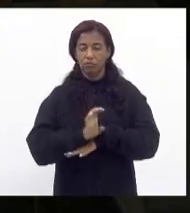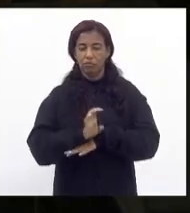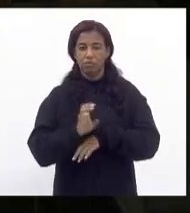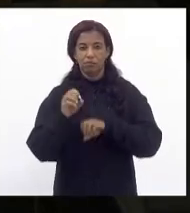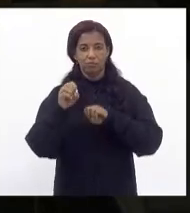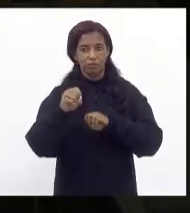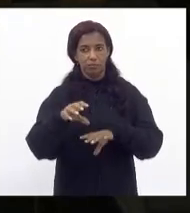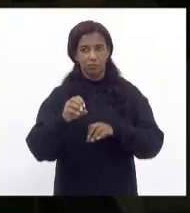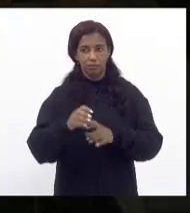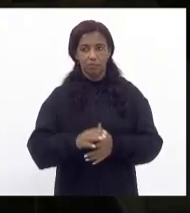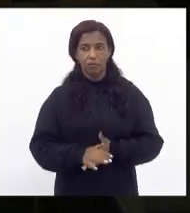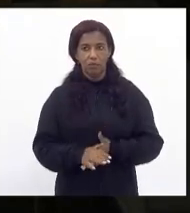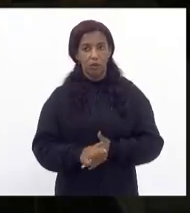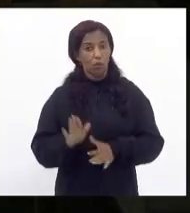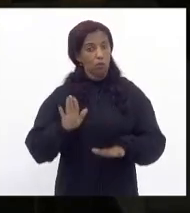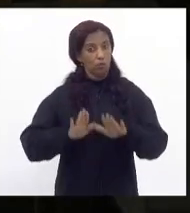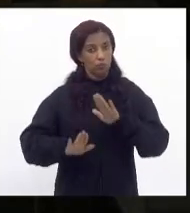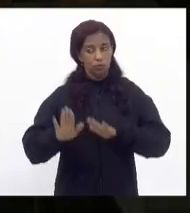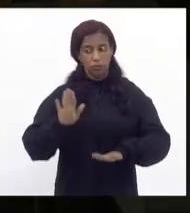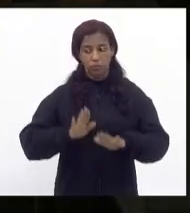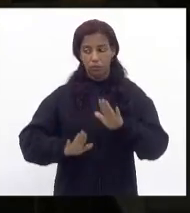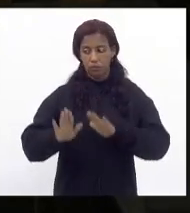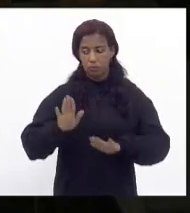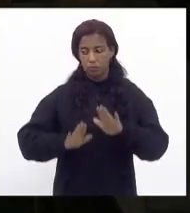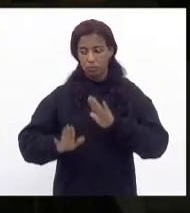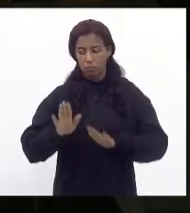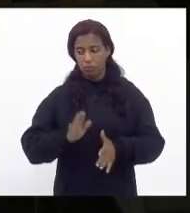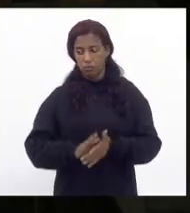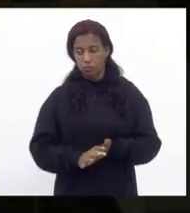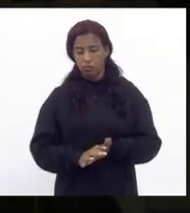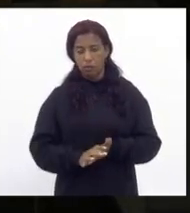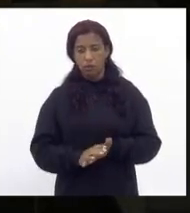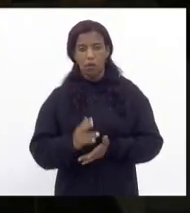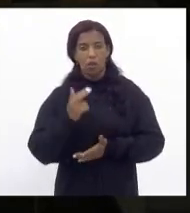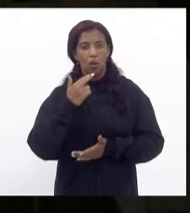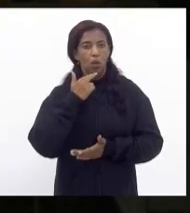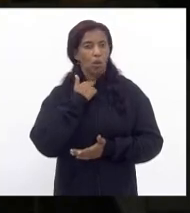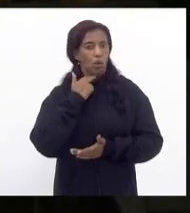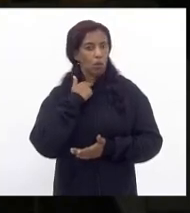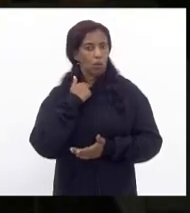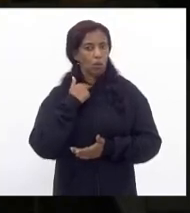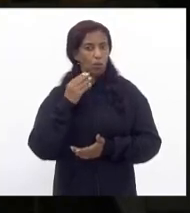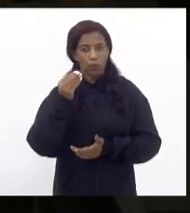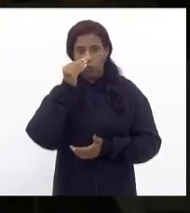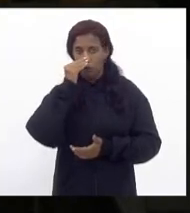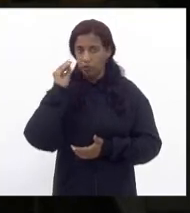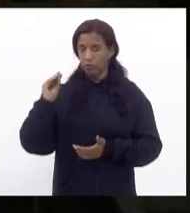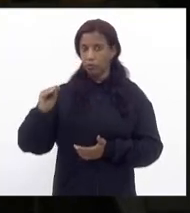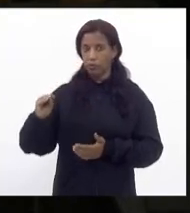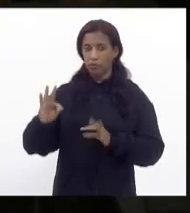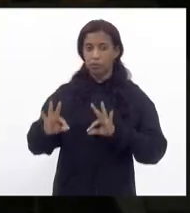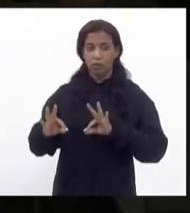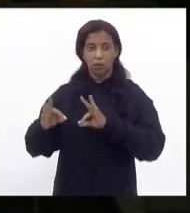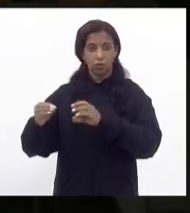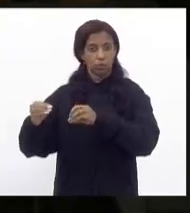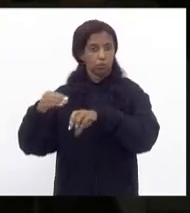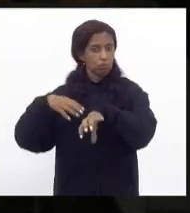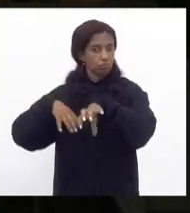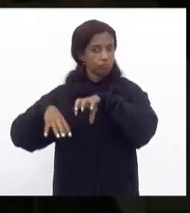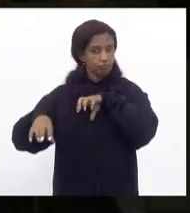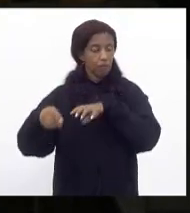educação que tome cuidado não pode abolir completamente de imediato o ensino remoto